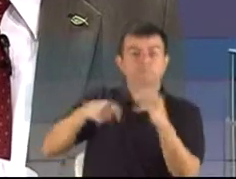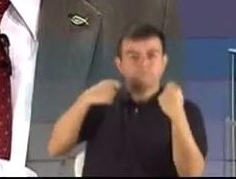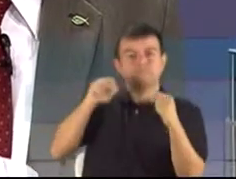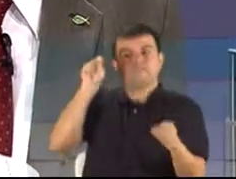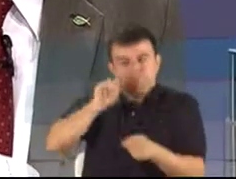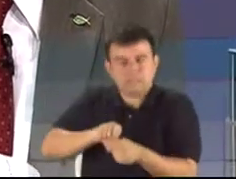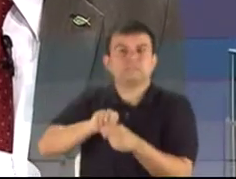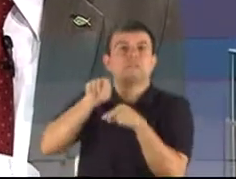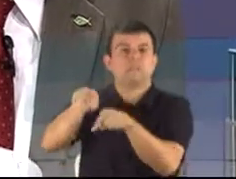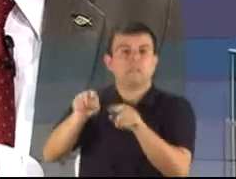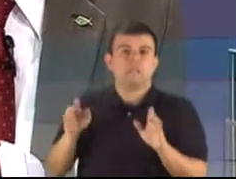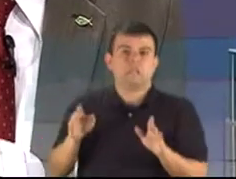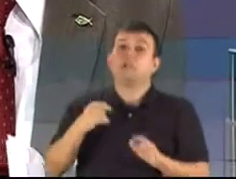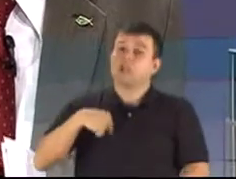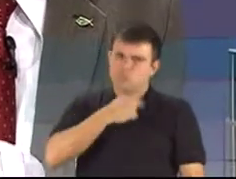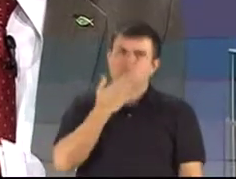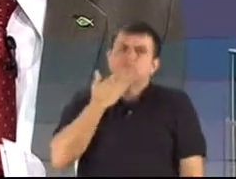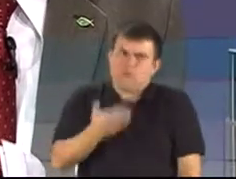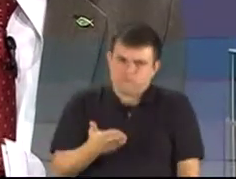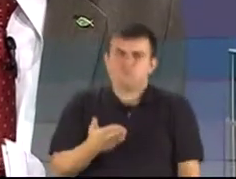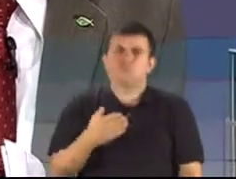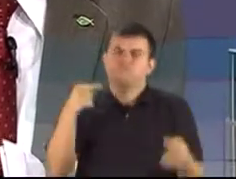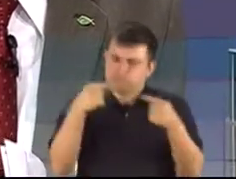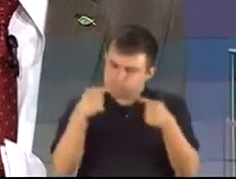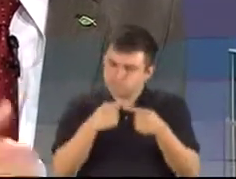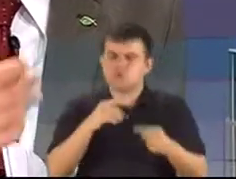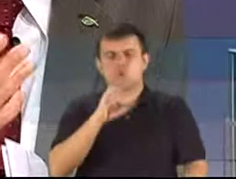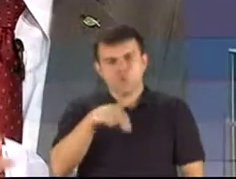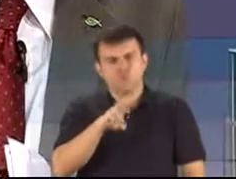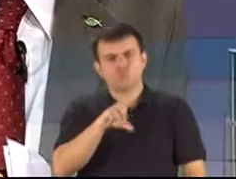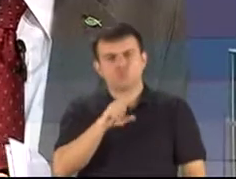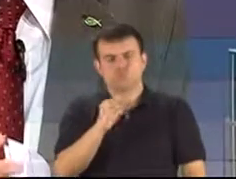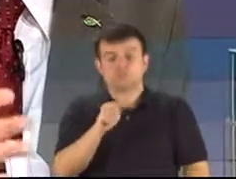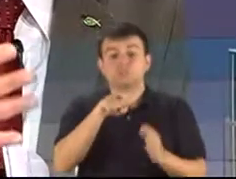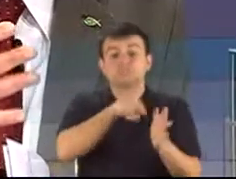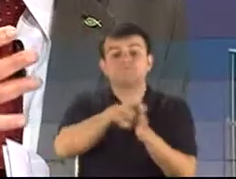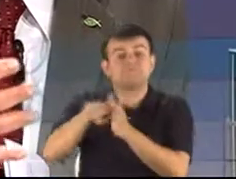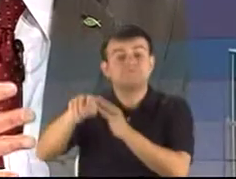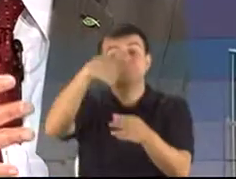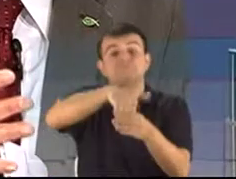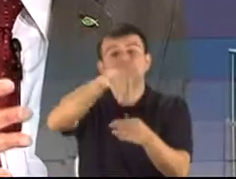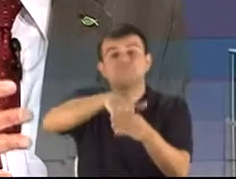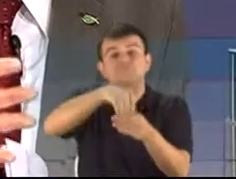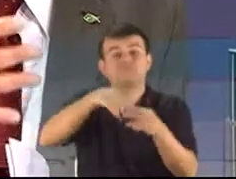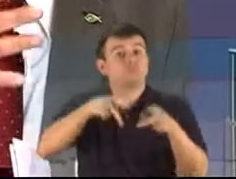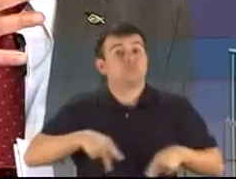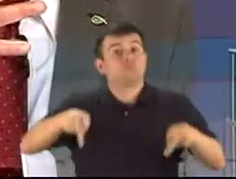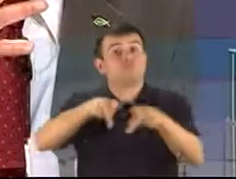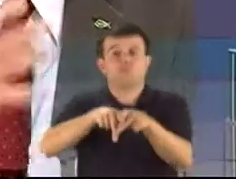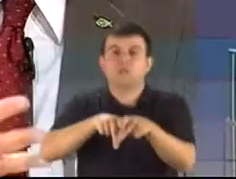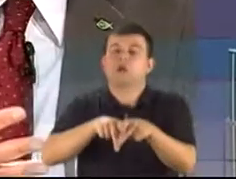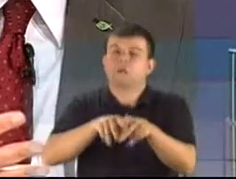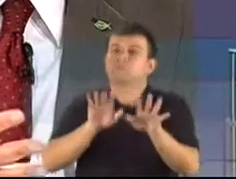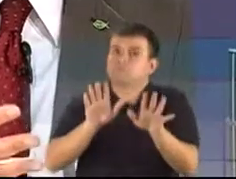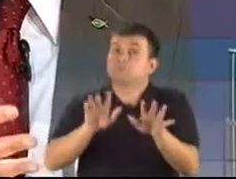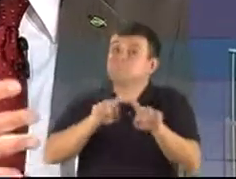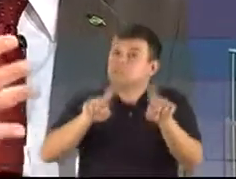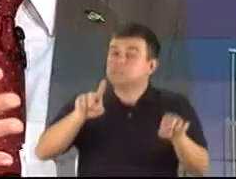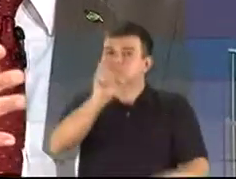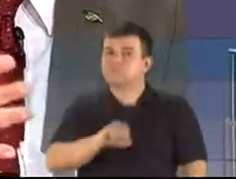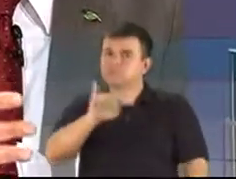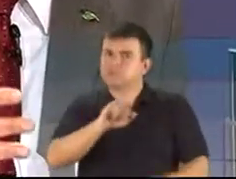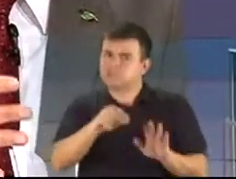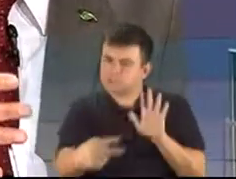acho que eu sou favorável à consulta popular, desde que seja uma consulta popular transparente,